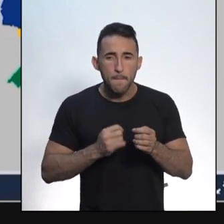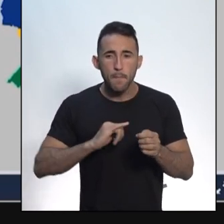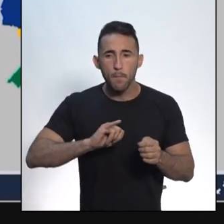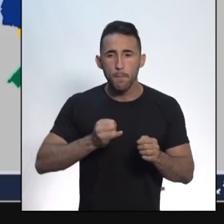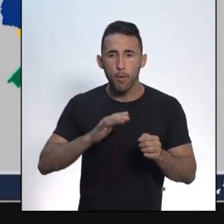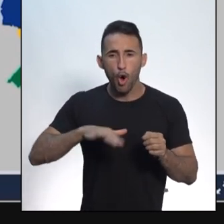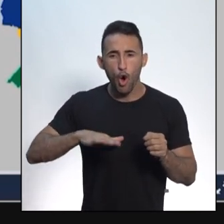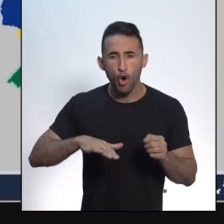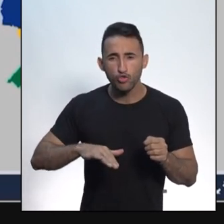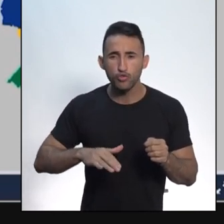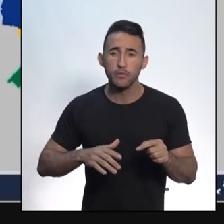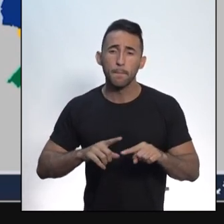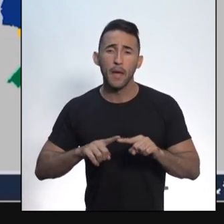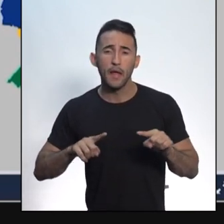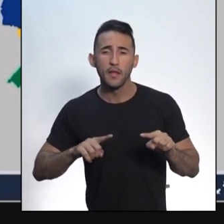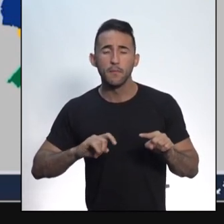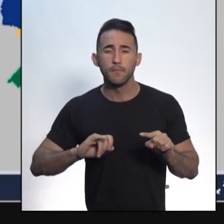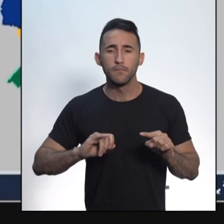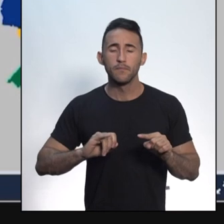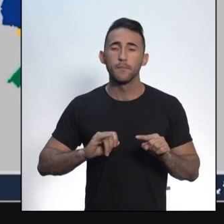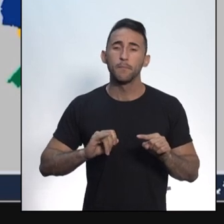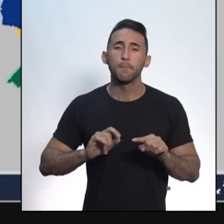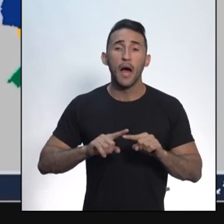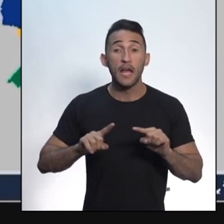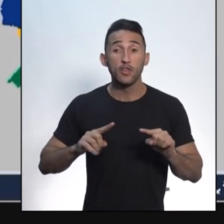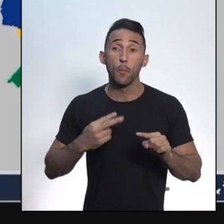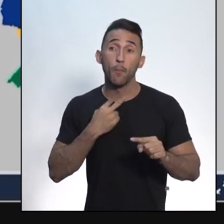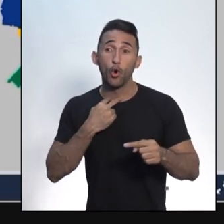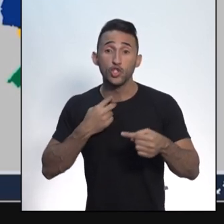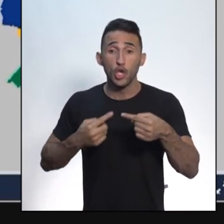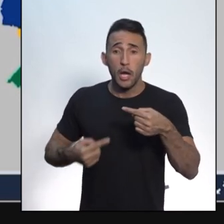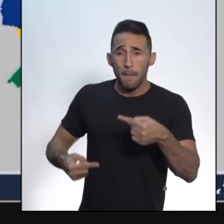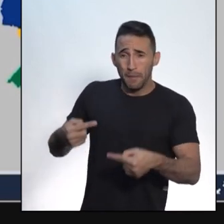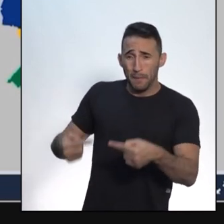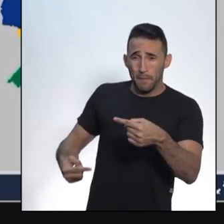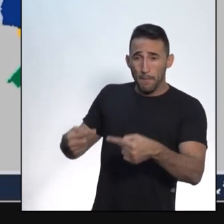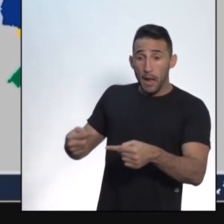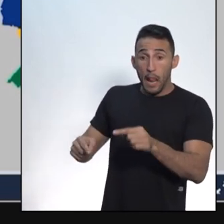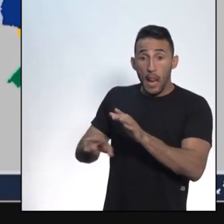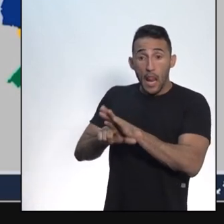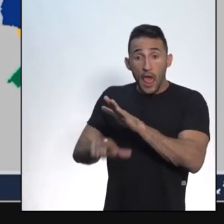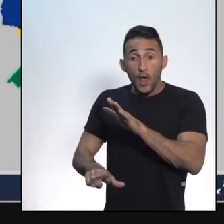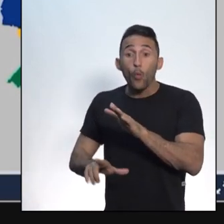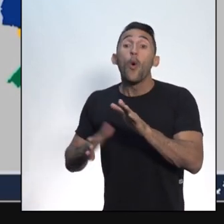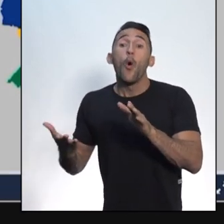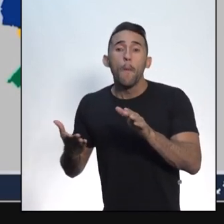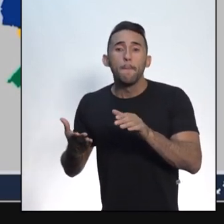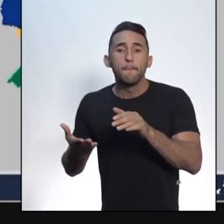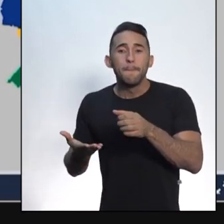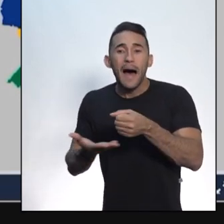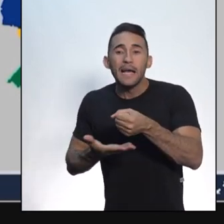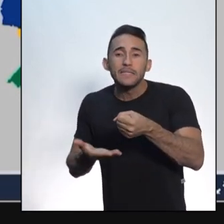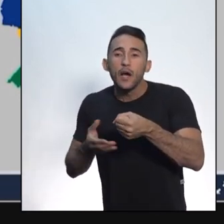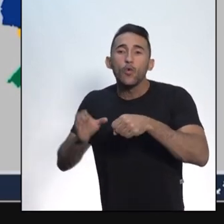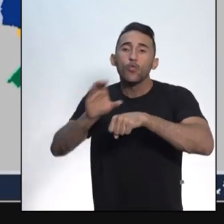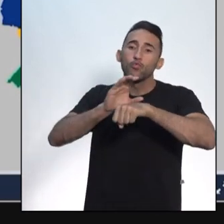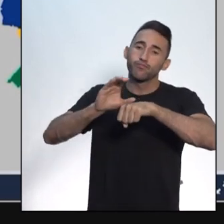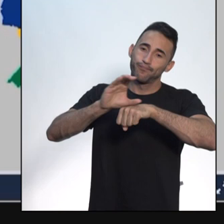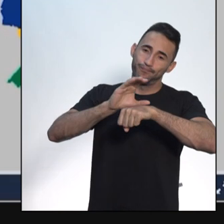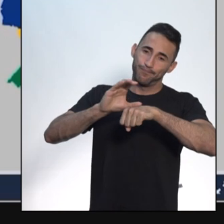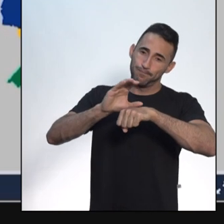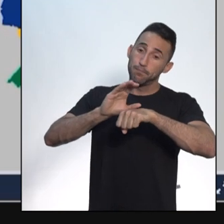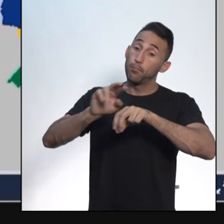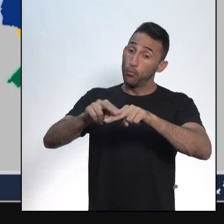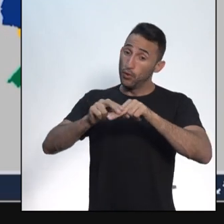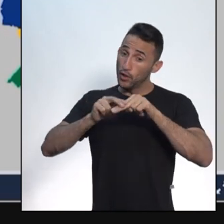não entrem em conflito com a lei máxima do estado federal, que é a constituição federal. É por